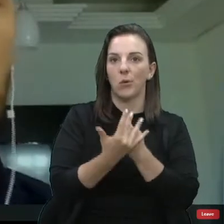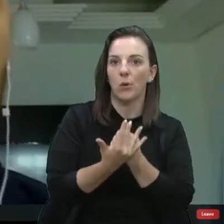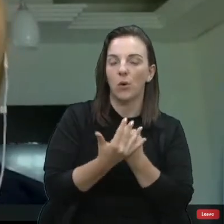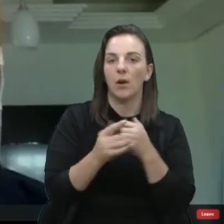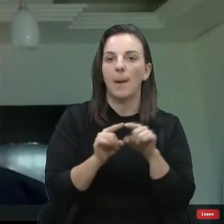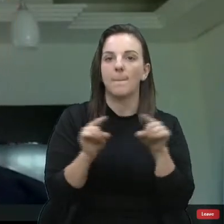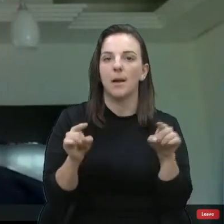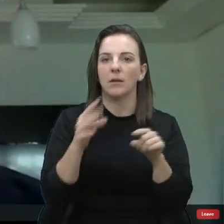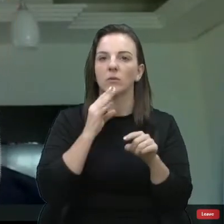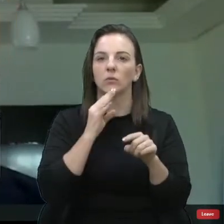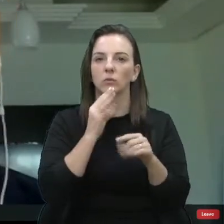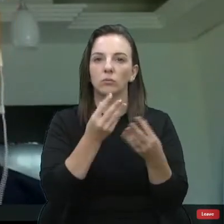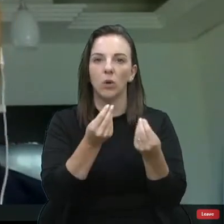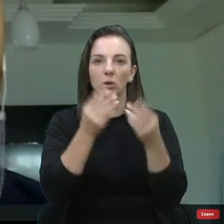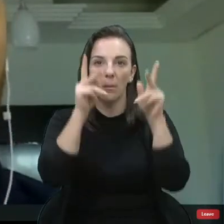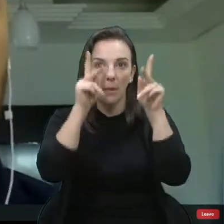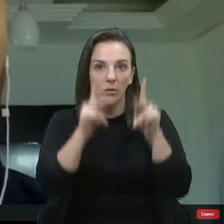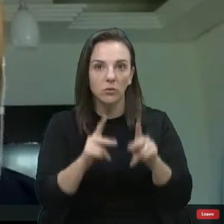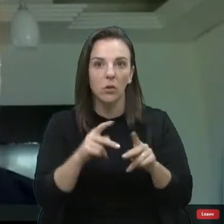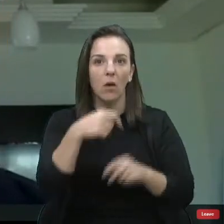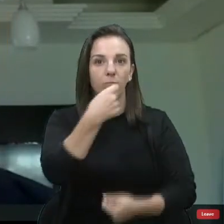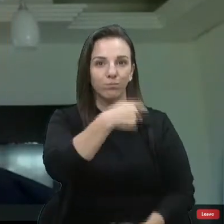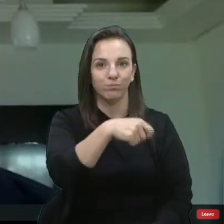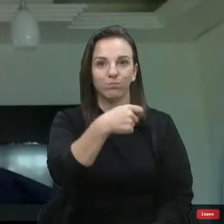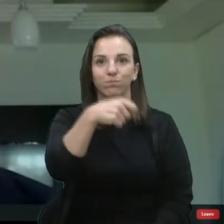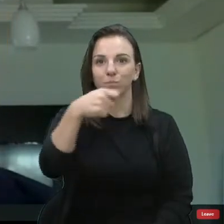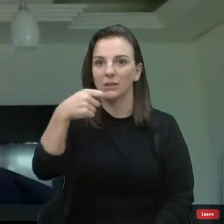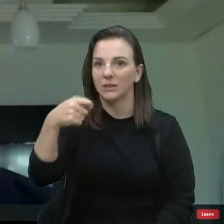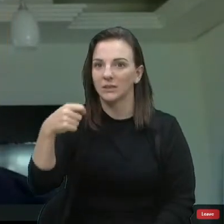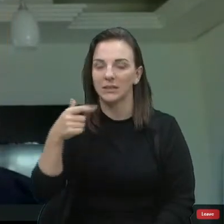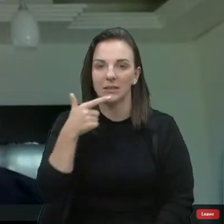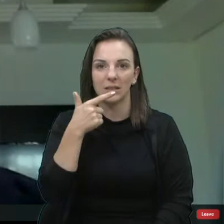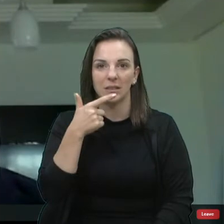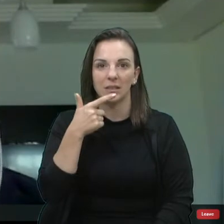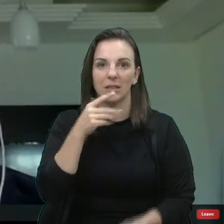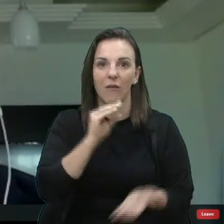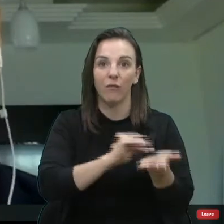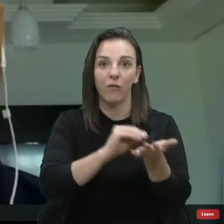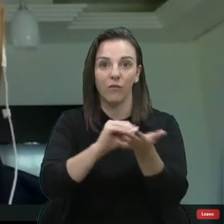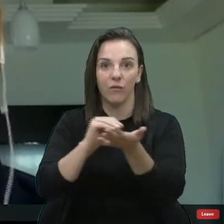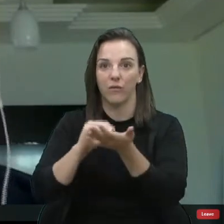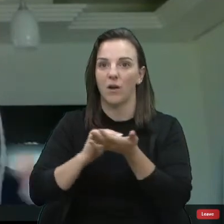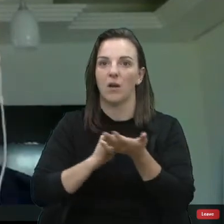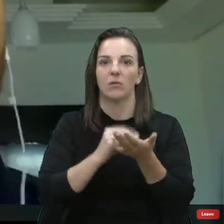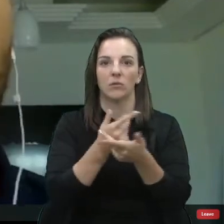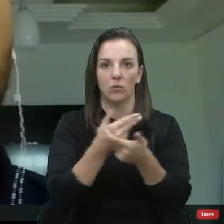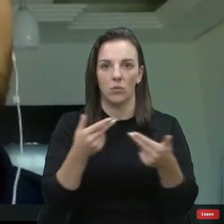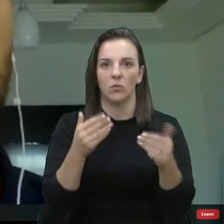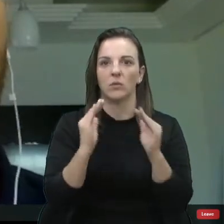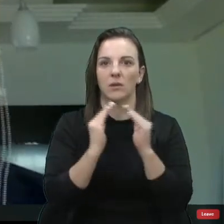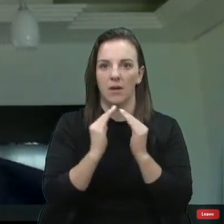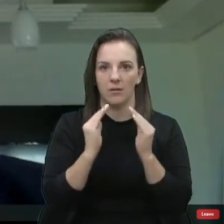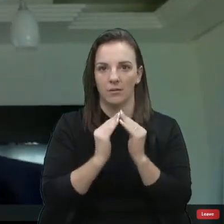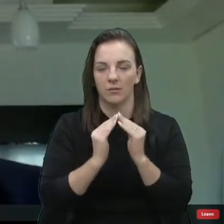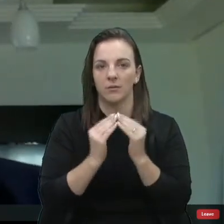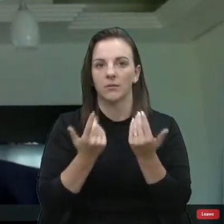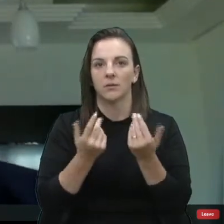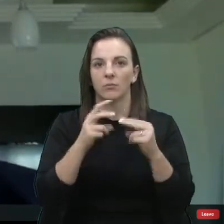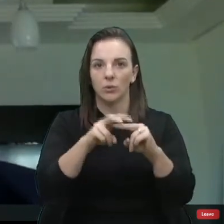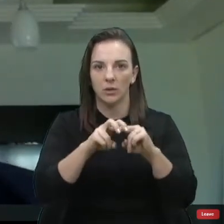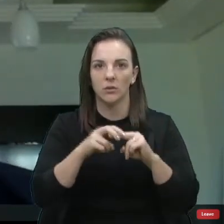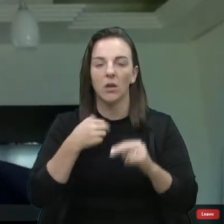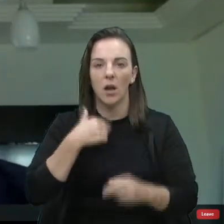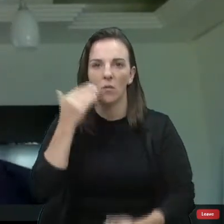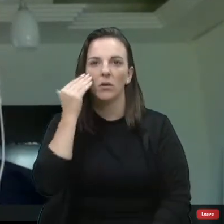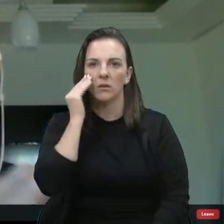passando necessidade. Eu recebo muitas mensagens de pessoas passando necessidade. Então, eu entendo que o PT tenha que defender o